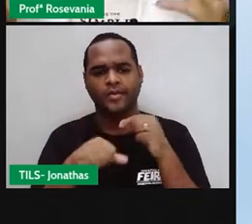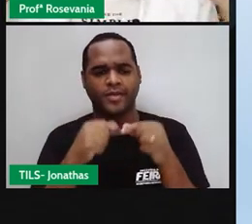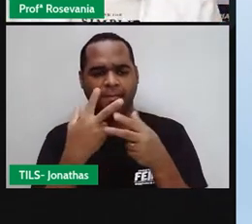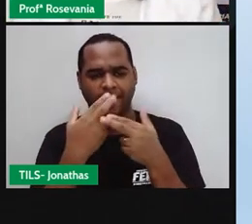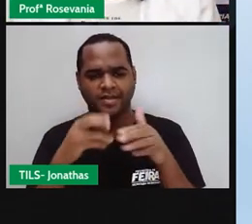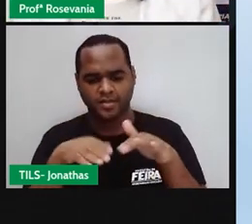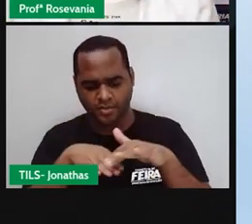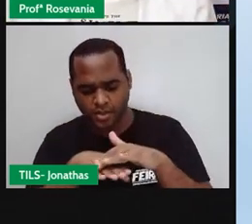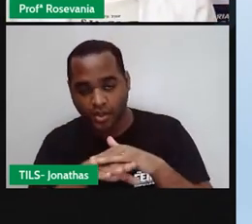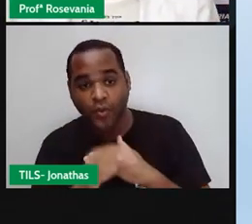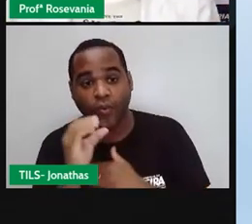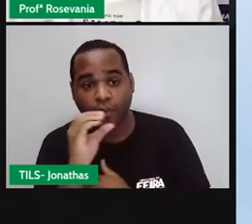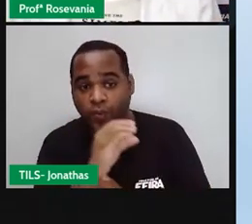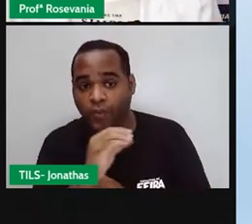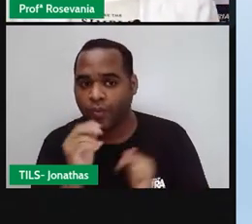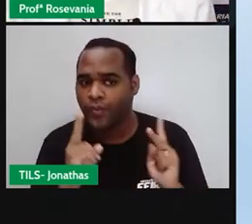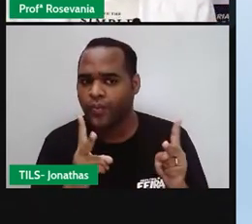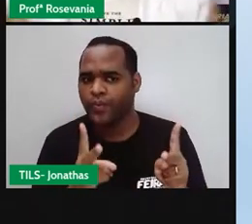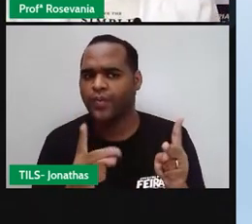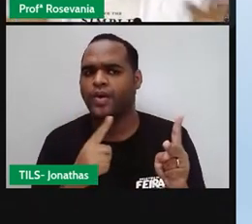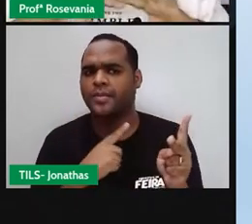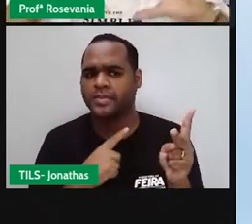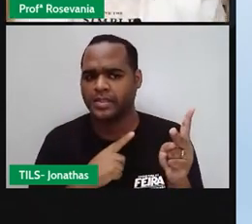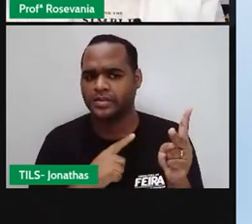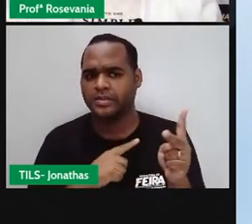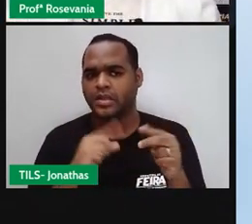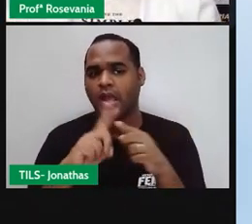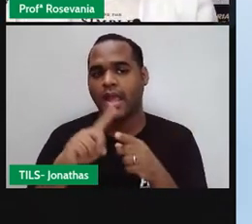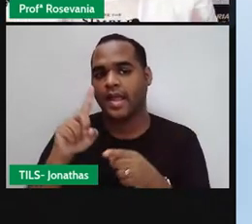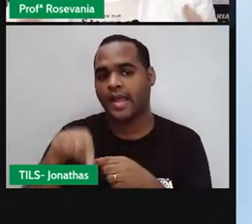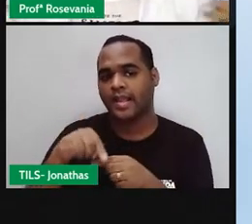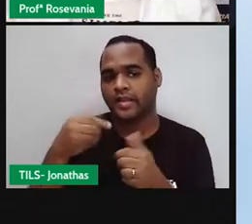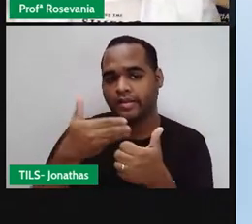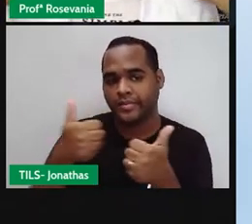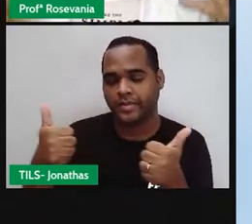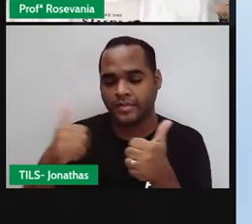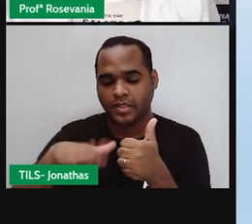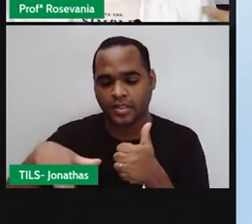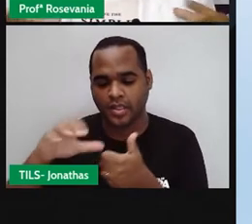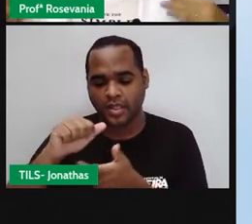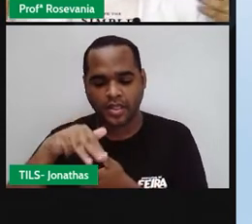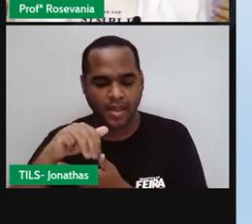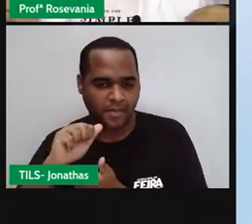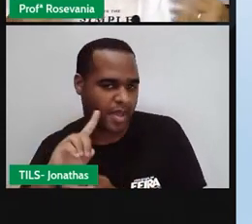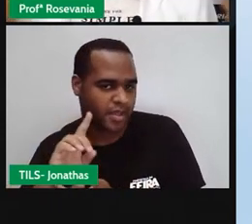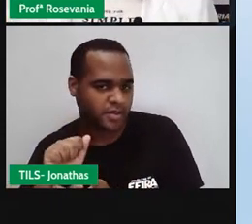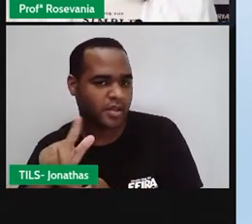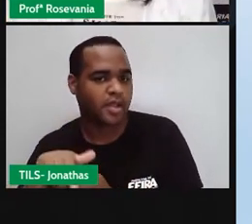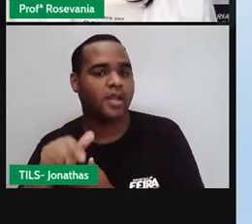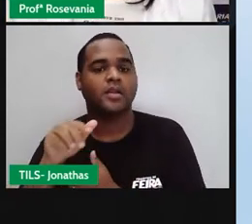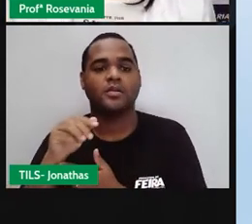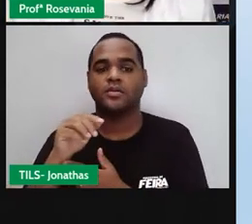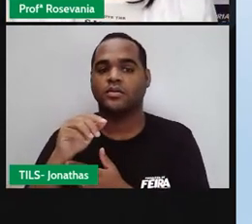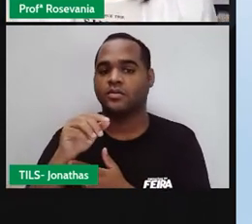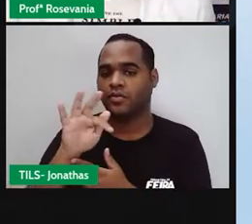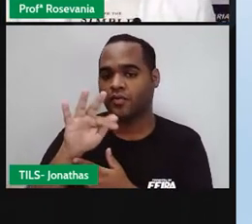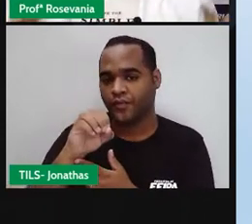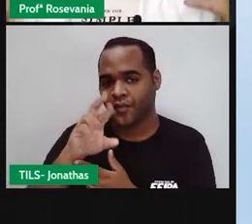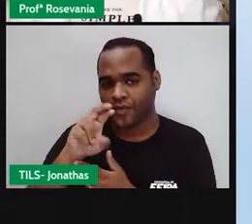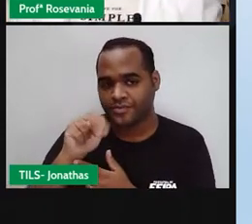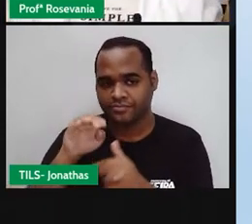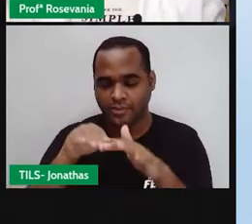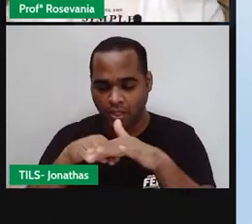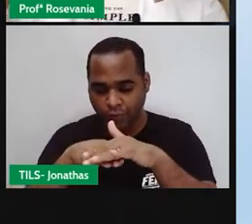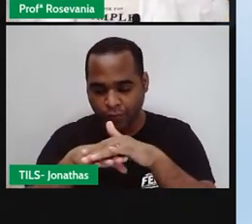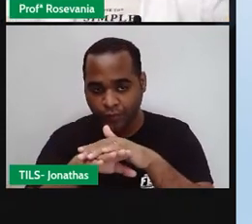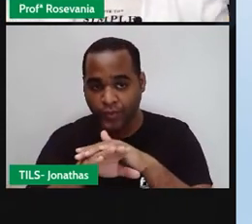estufa mesmo que mantém o calor ali. Bora entender que a camada de ozônio, não seja as paredes lá do forno da gente, embora não esteja filtrando, né,